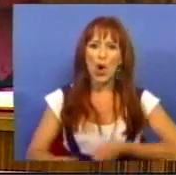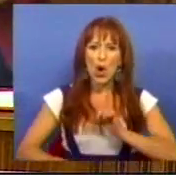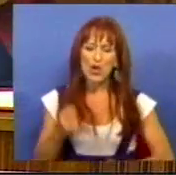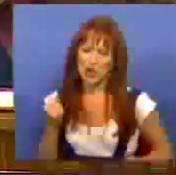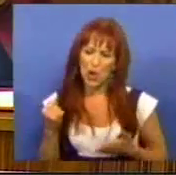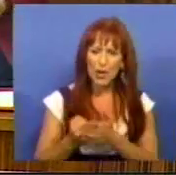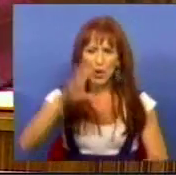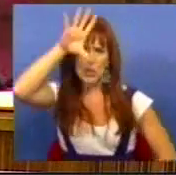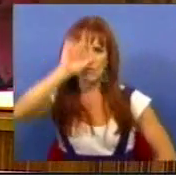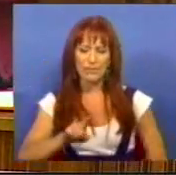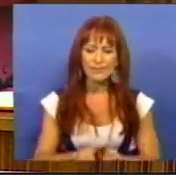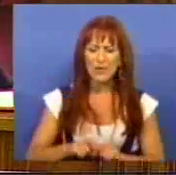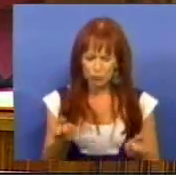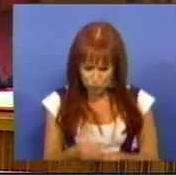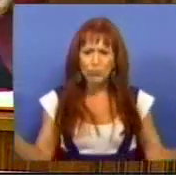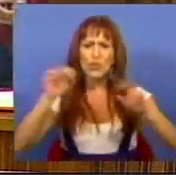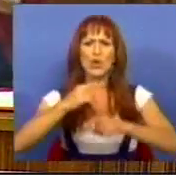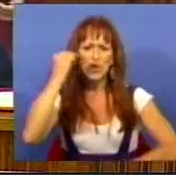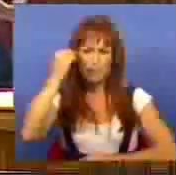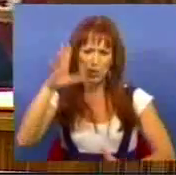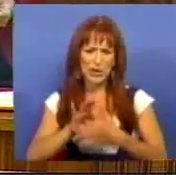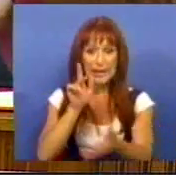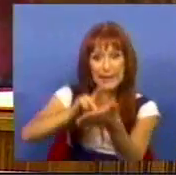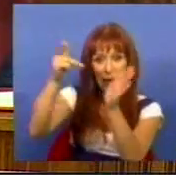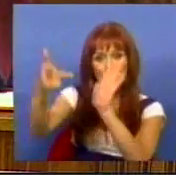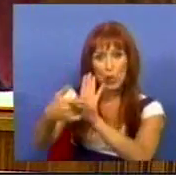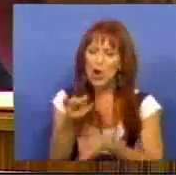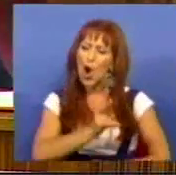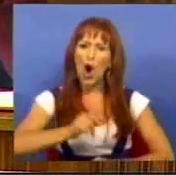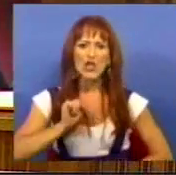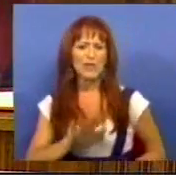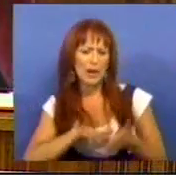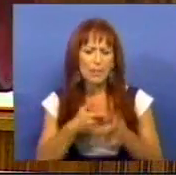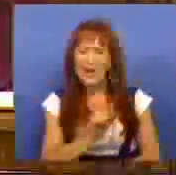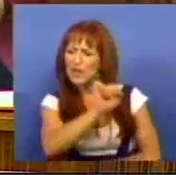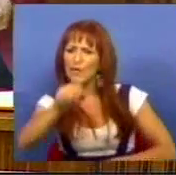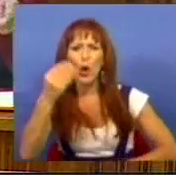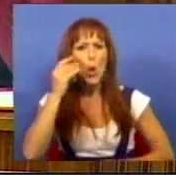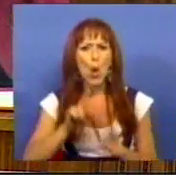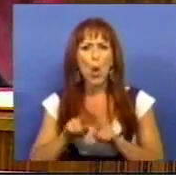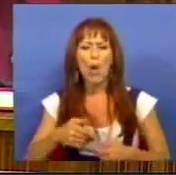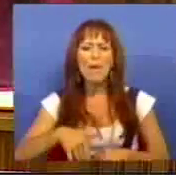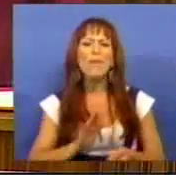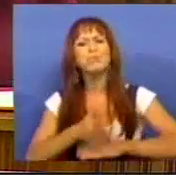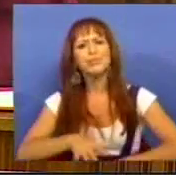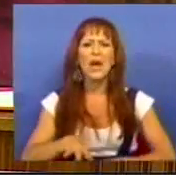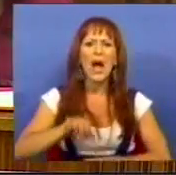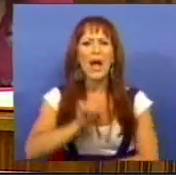é o apoio do Governo na renovação e na especialização tecnológica, quais são os seus planos, como é que vai intervir nesta área.